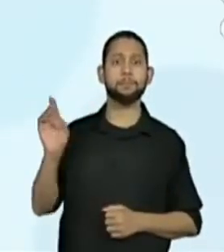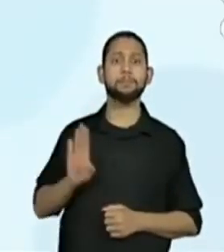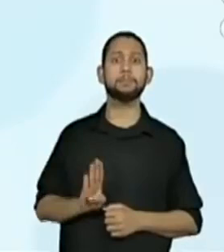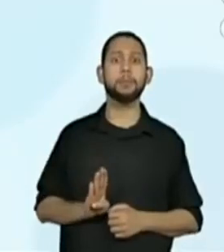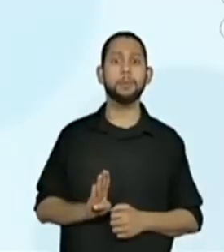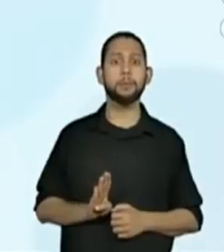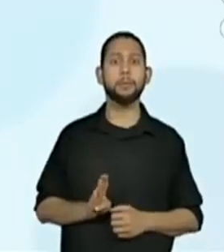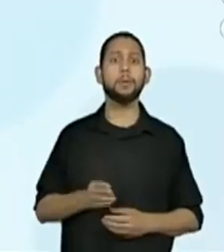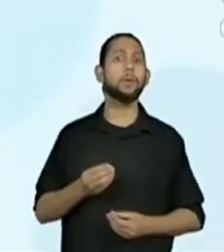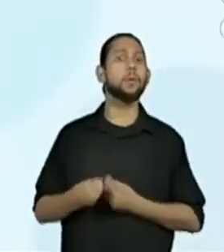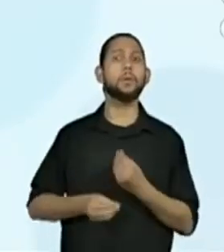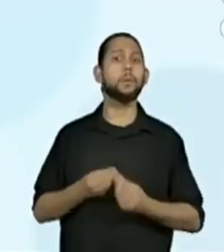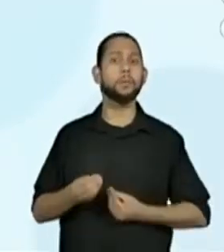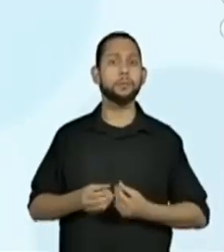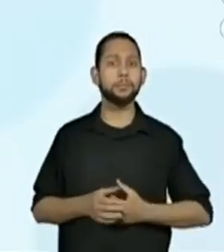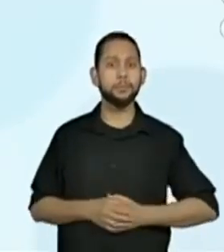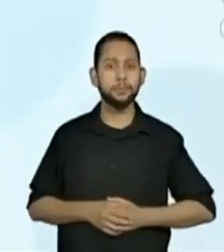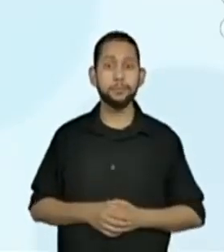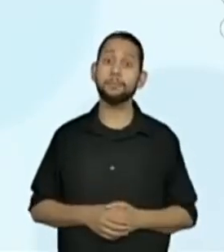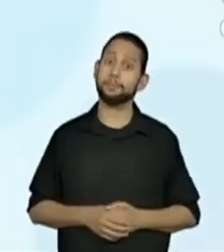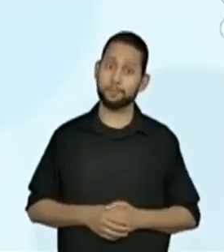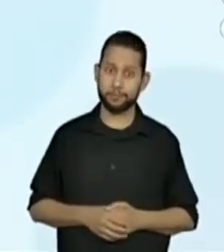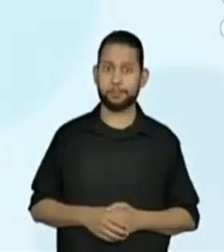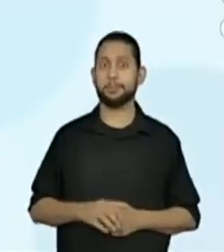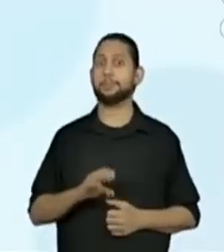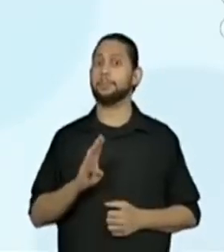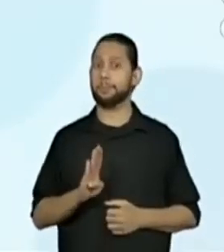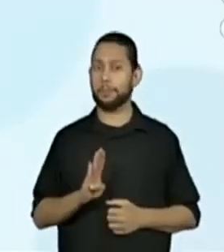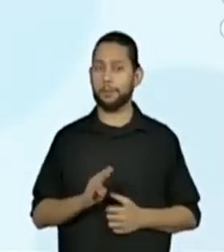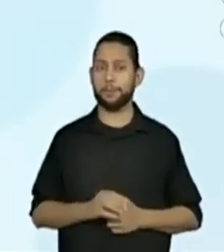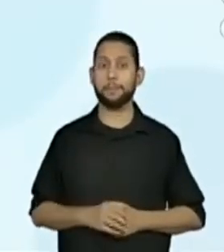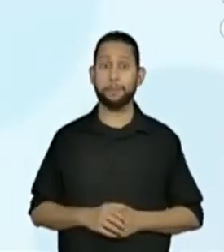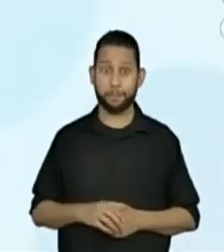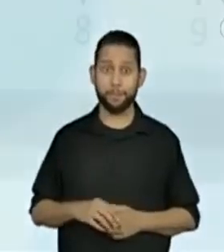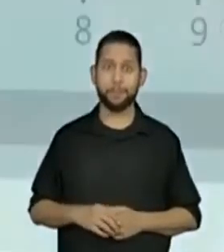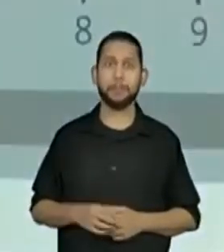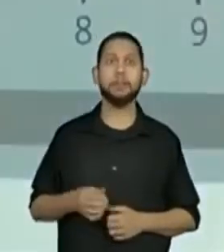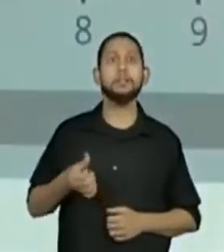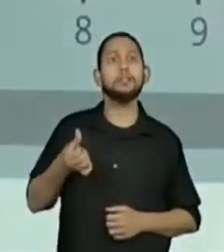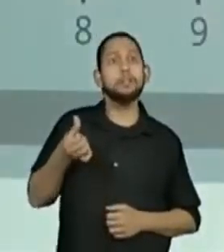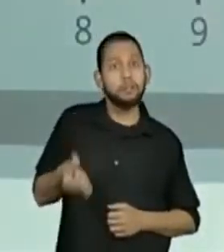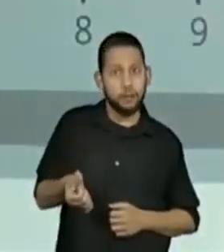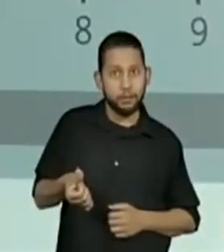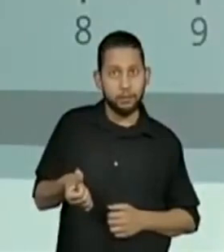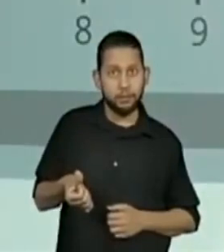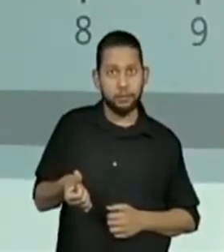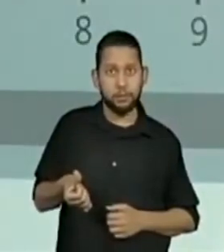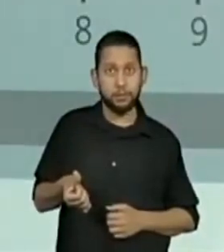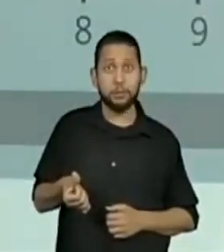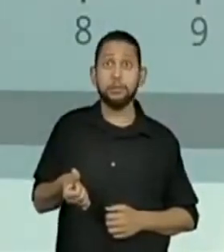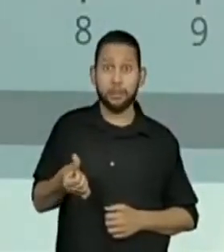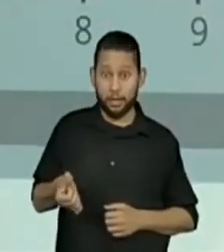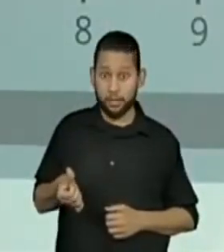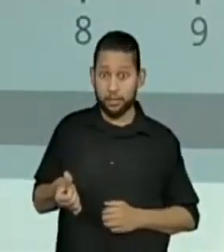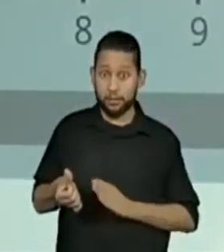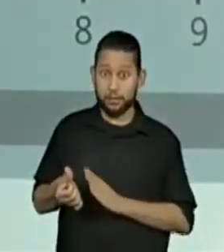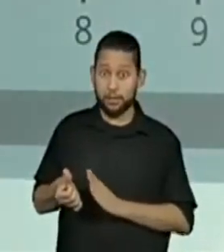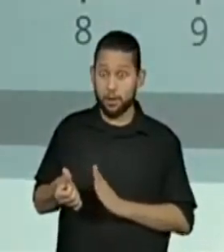Como que eu vou representar? Atenção ao B. Eu tenho 6, com certeza eu vou utilizar esse 6.